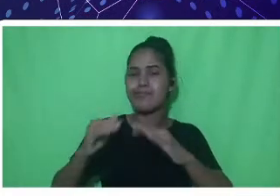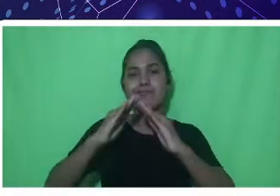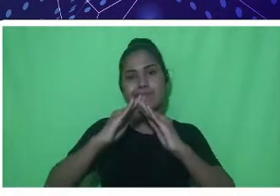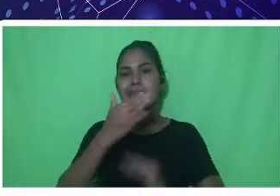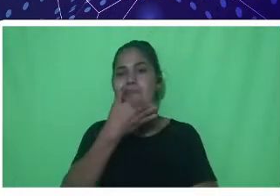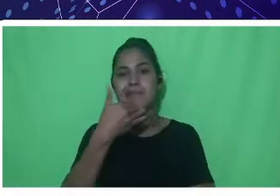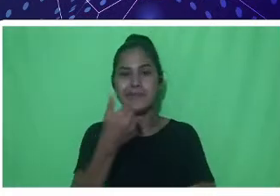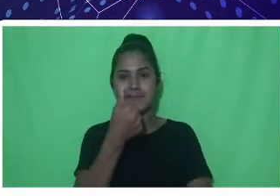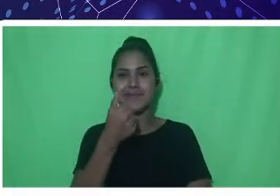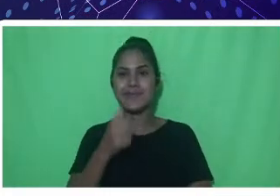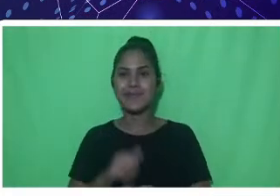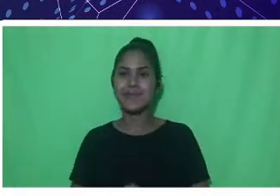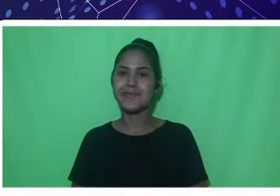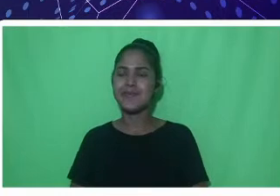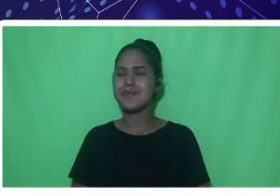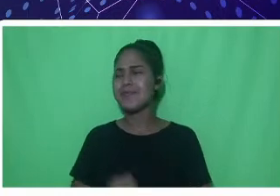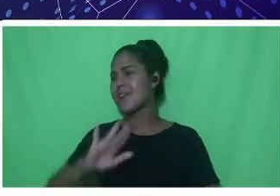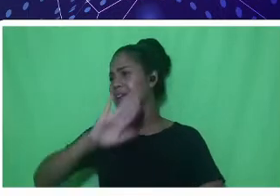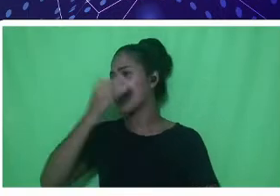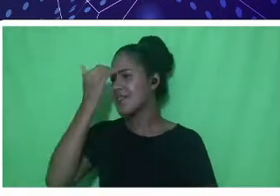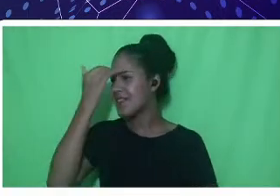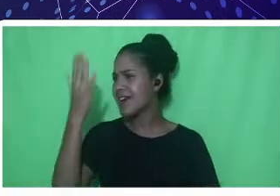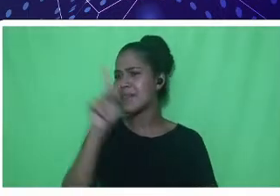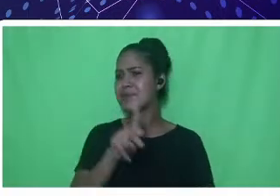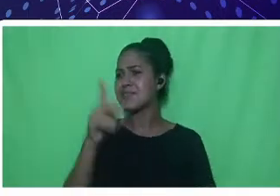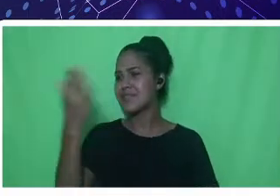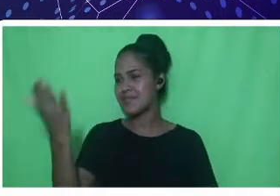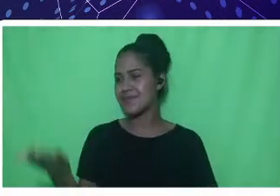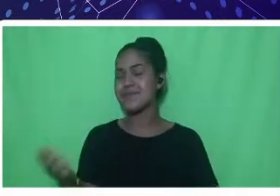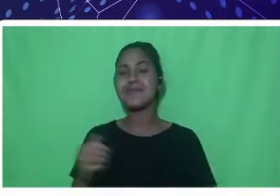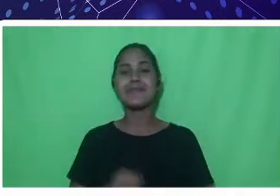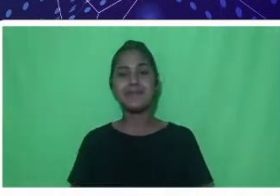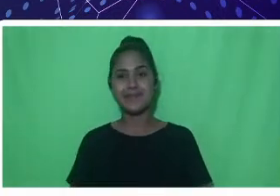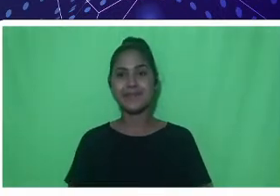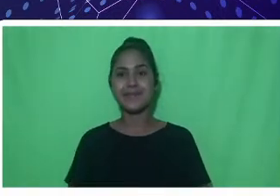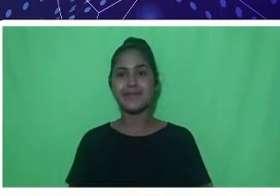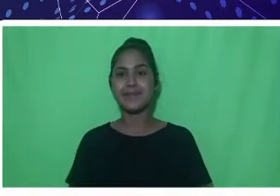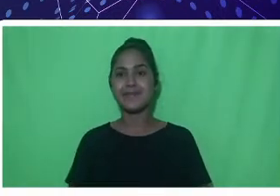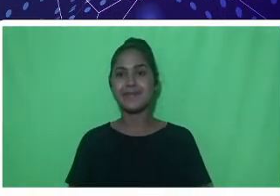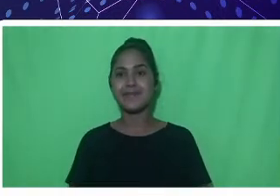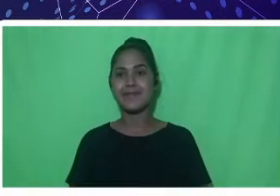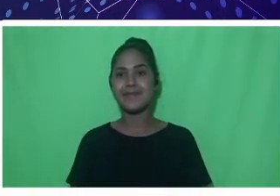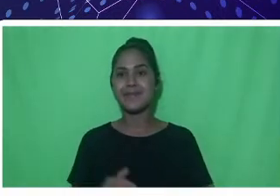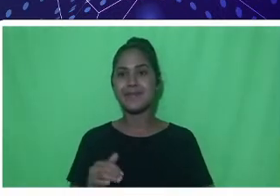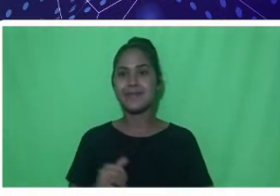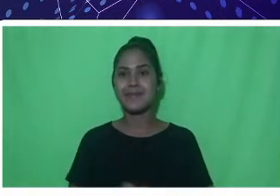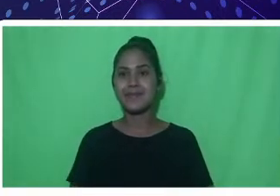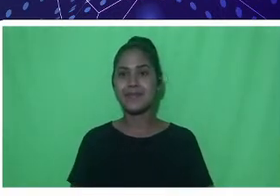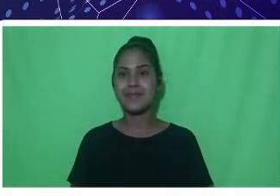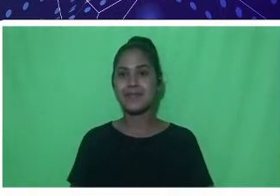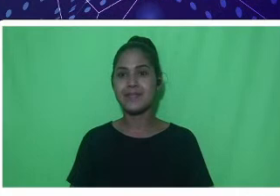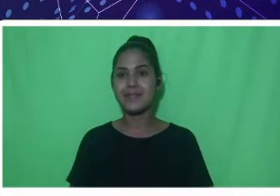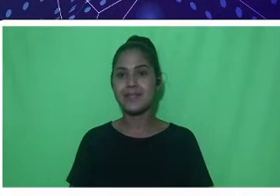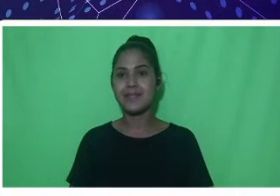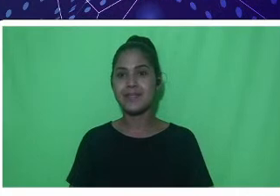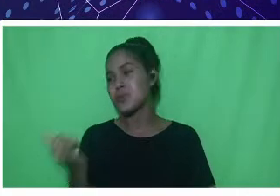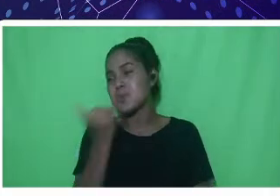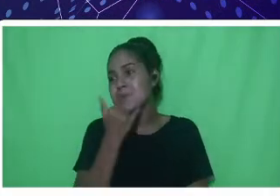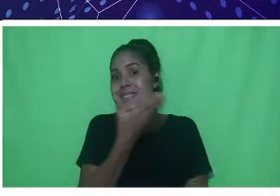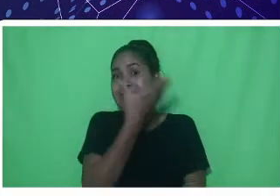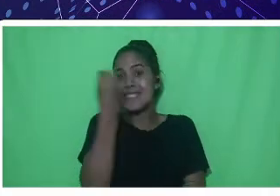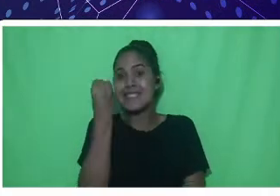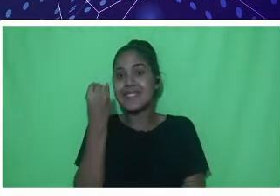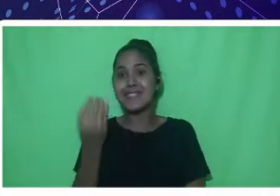Obrigado, professora. Eu acabei esquecendo de descrever, né? Eu estou aqui no campus da Universidade, na sala da direção,